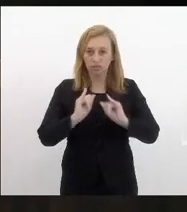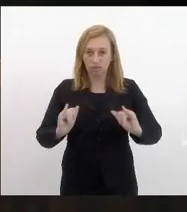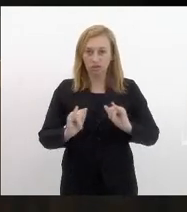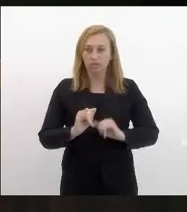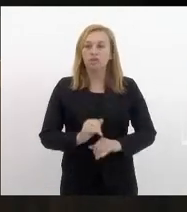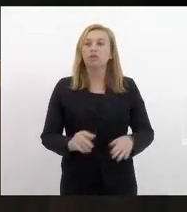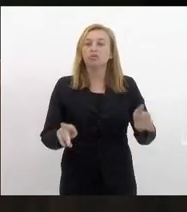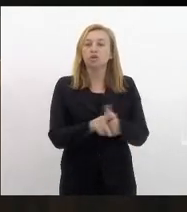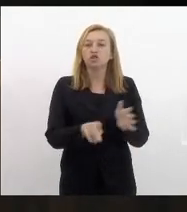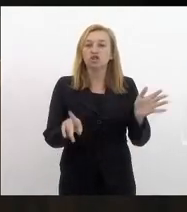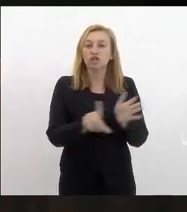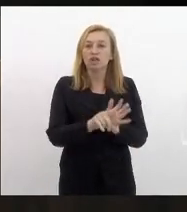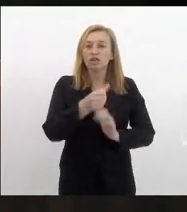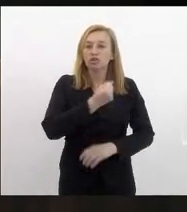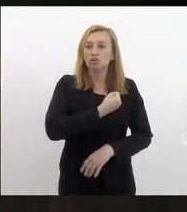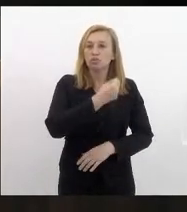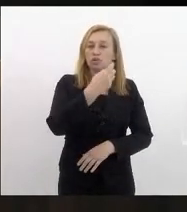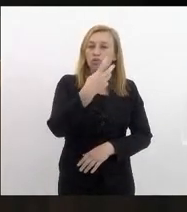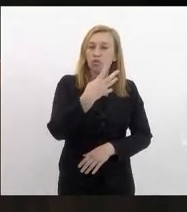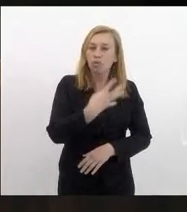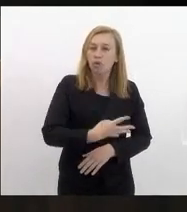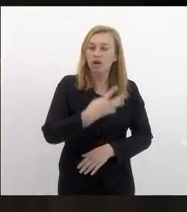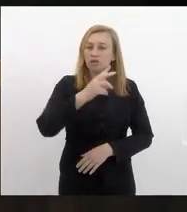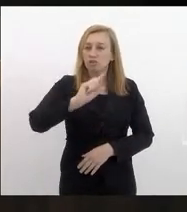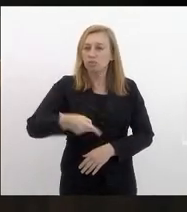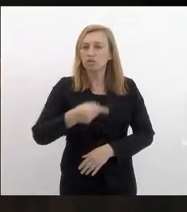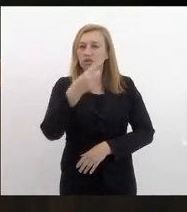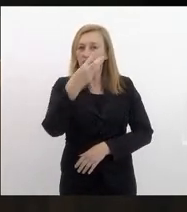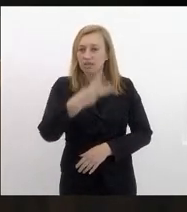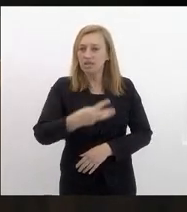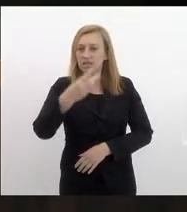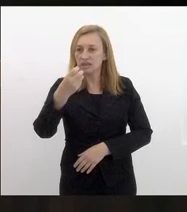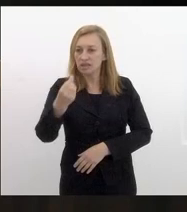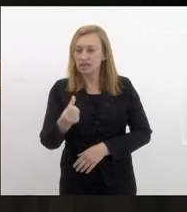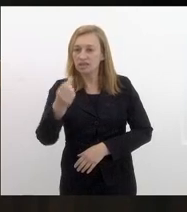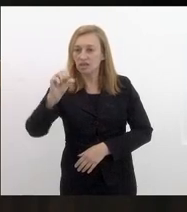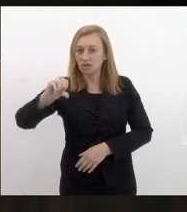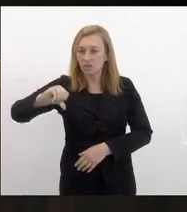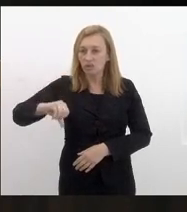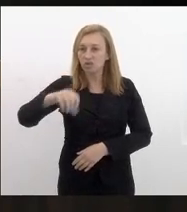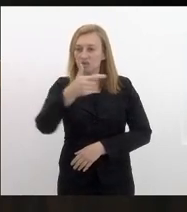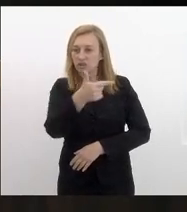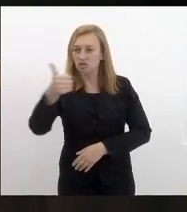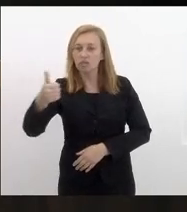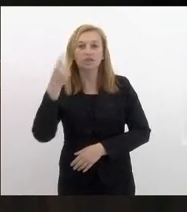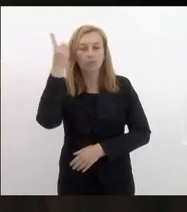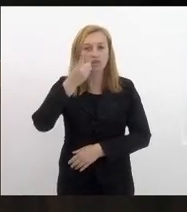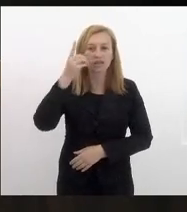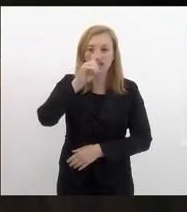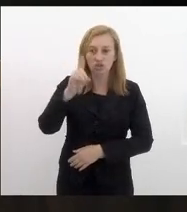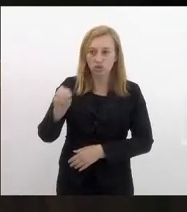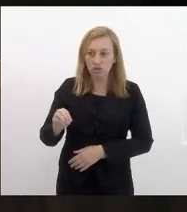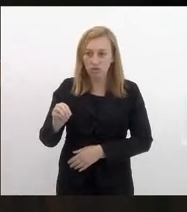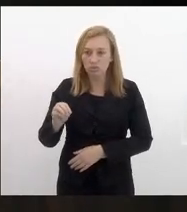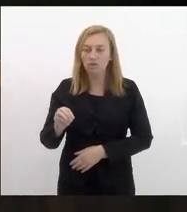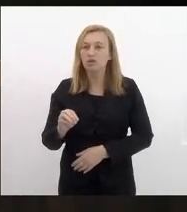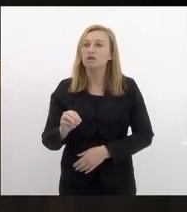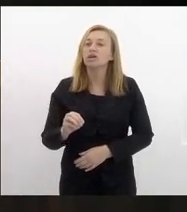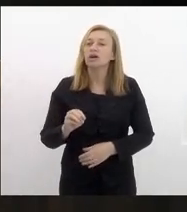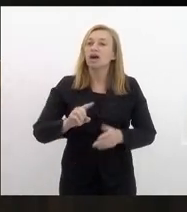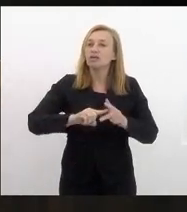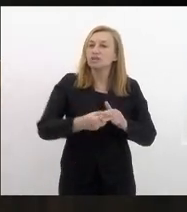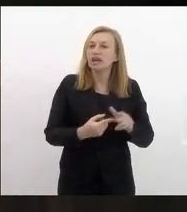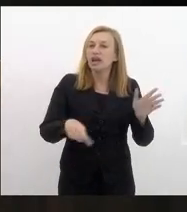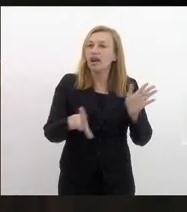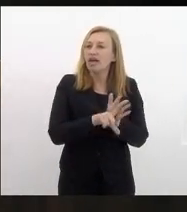projeto de lei número 4.369 de autoria do deputado Dionísio Lins que altera a lei